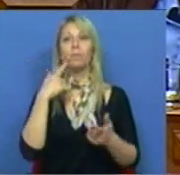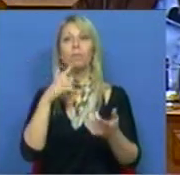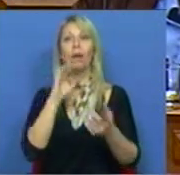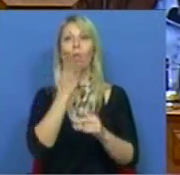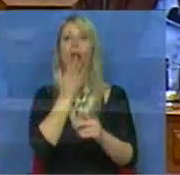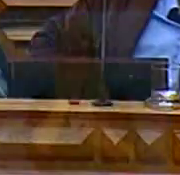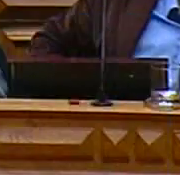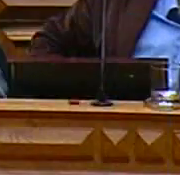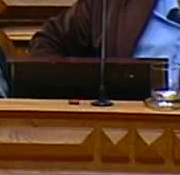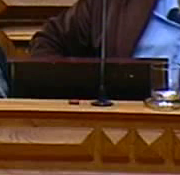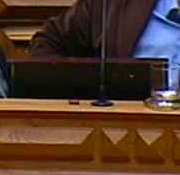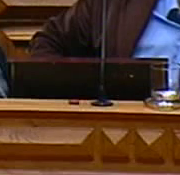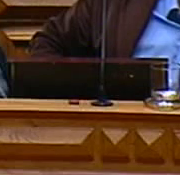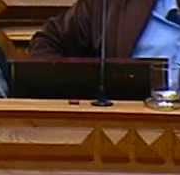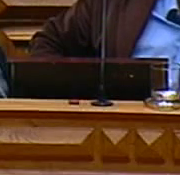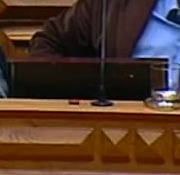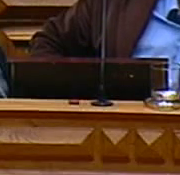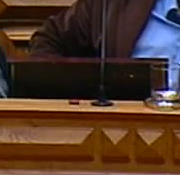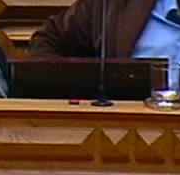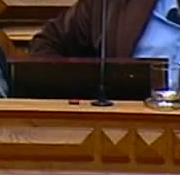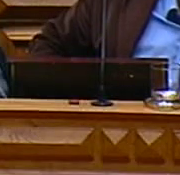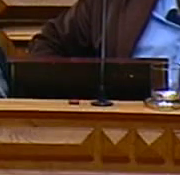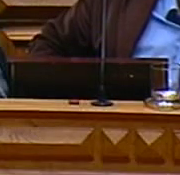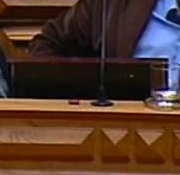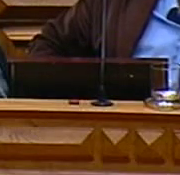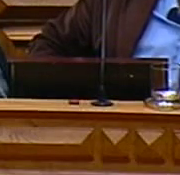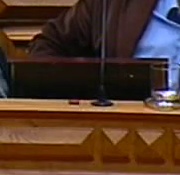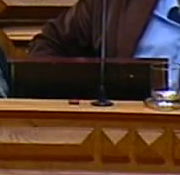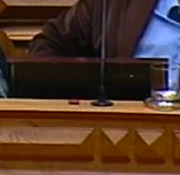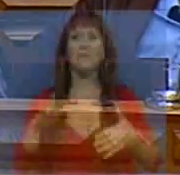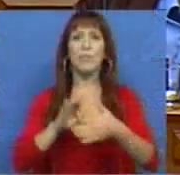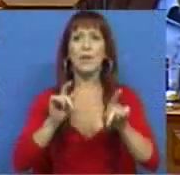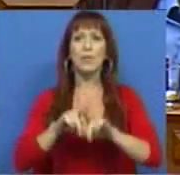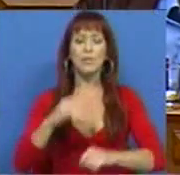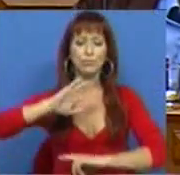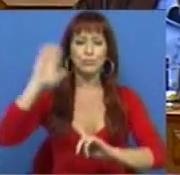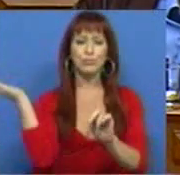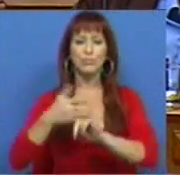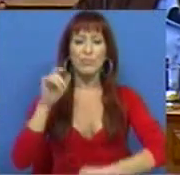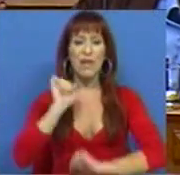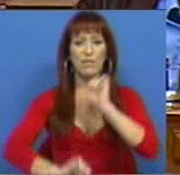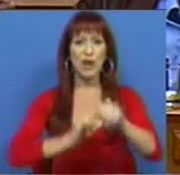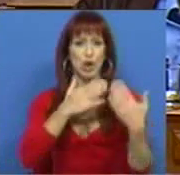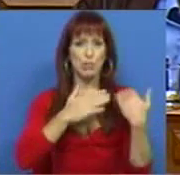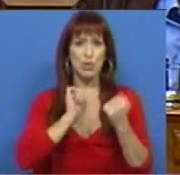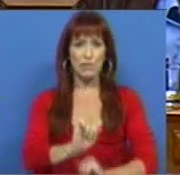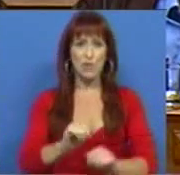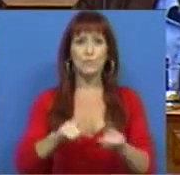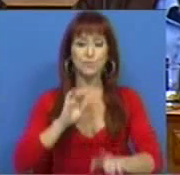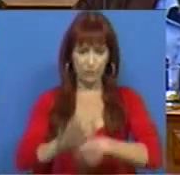da investigação criminal na resolução célere do crime e na punição dos seus responsáveis.